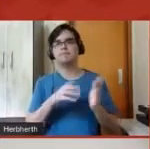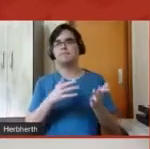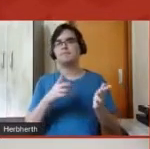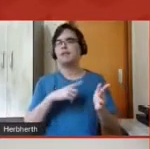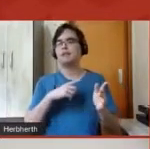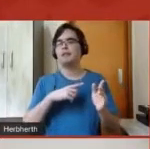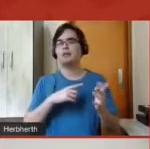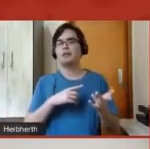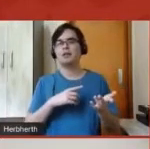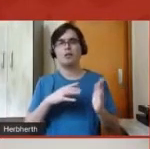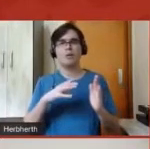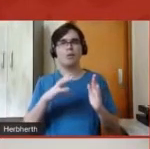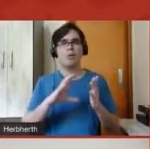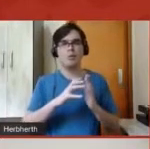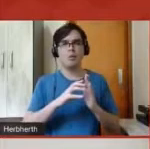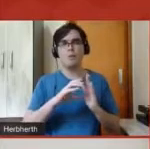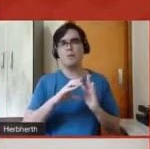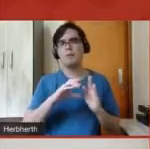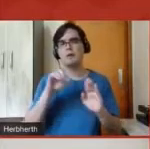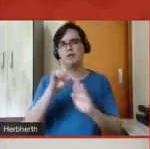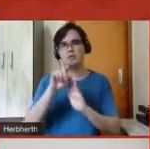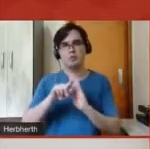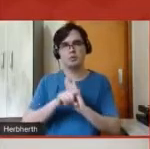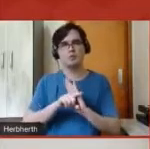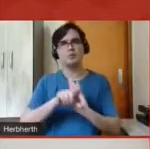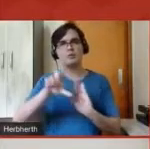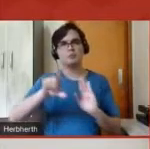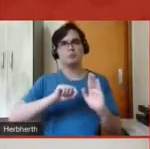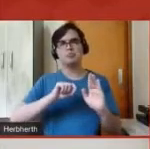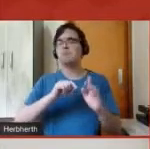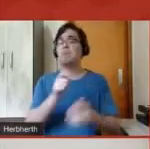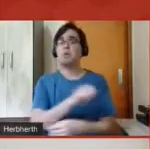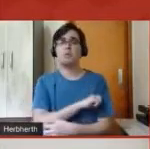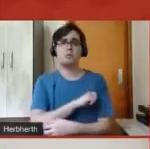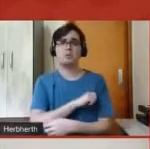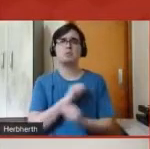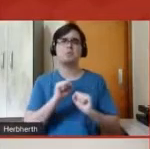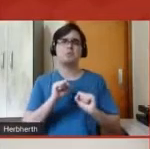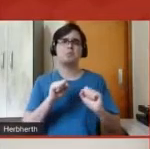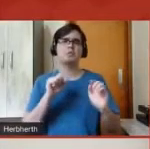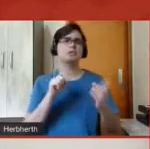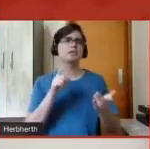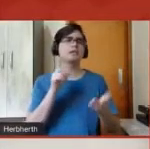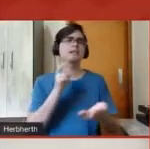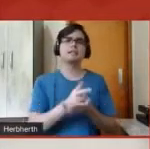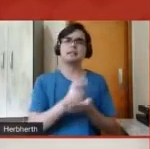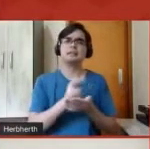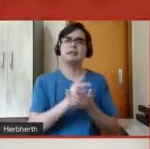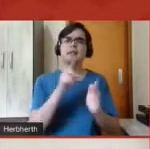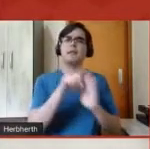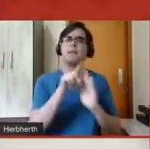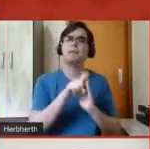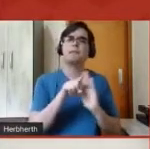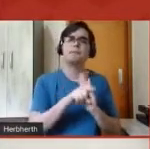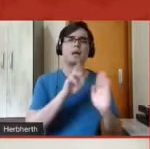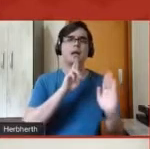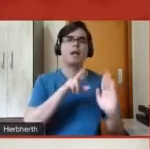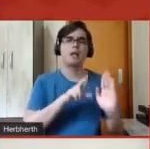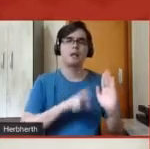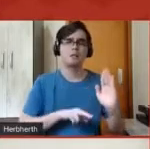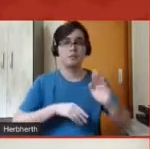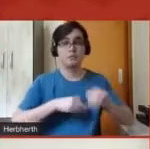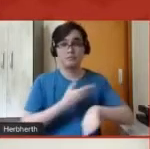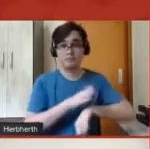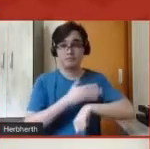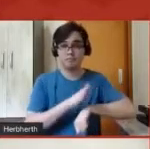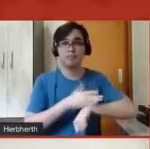questões, os quais os alunos podiam fazer quantas vezes quisessem e irem tentando praticar o